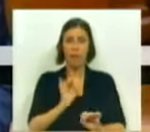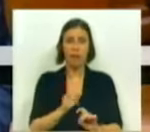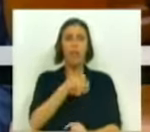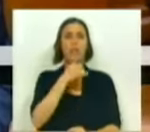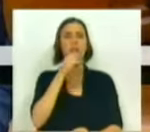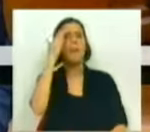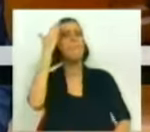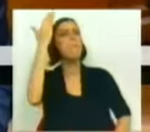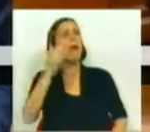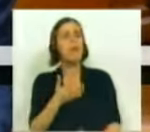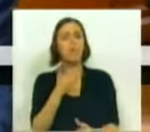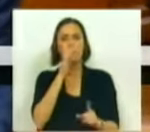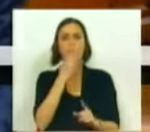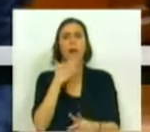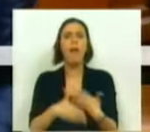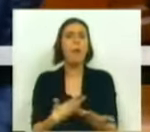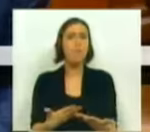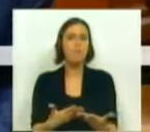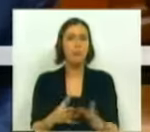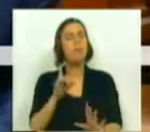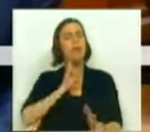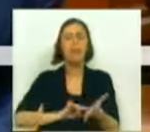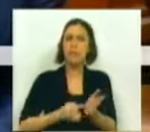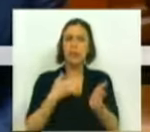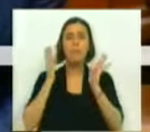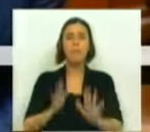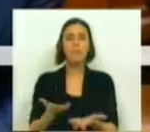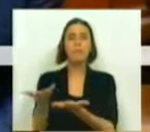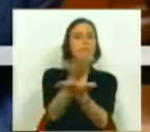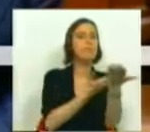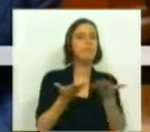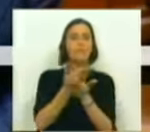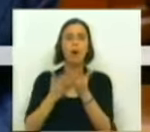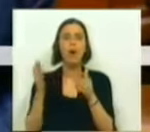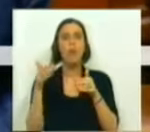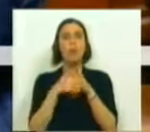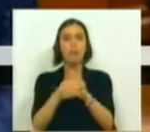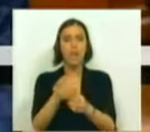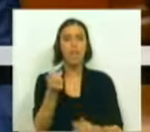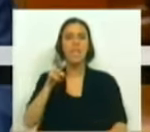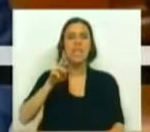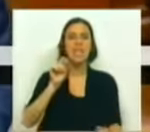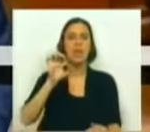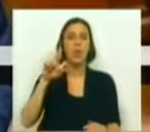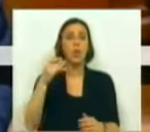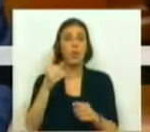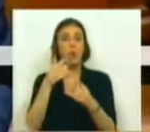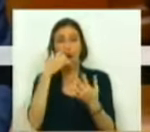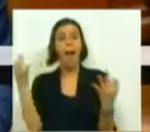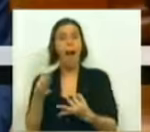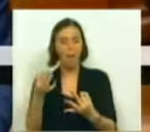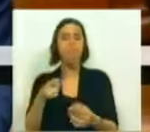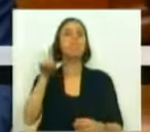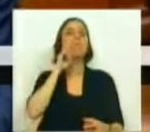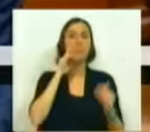uma decisão de mérito ineficaz, pelo que é determinante agilizar o processo executivo. Só assim se